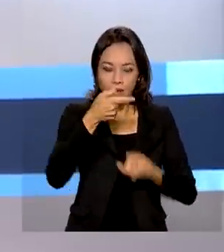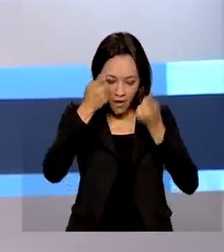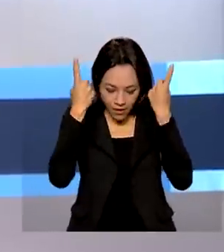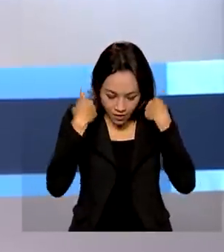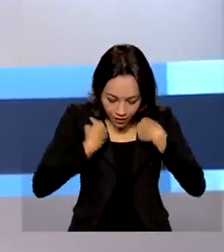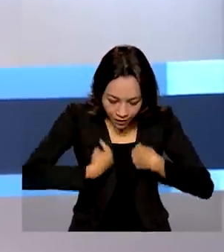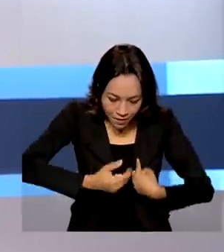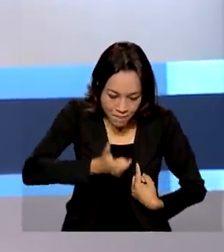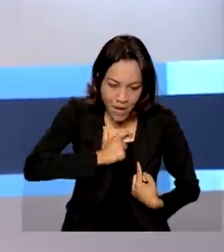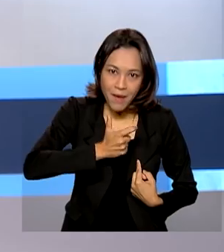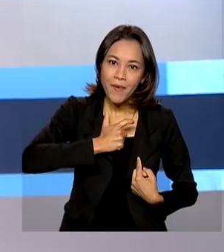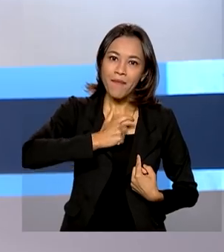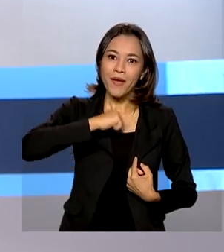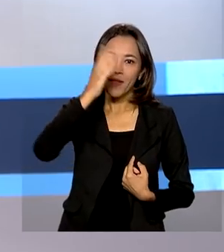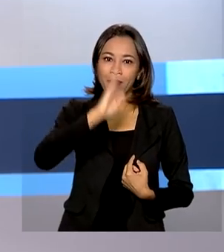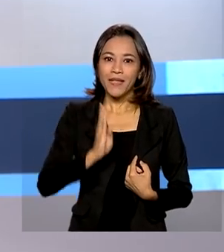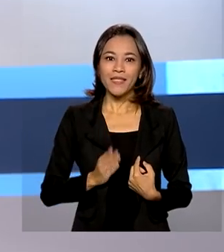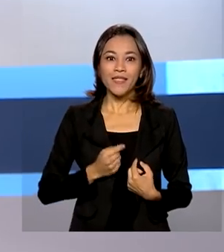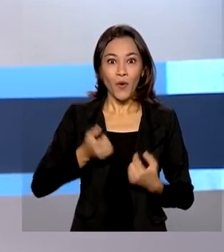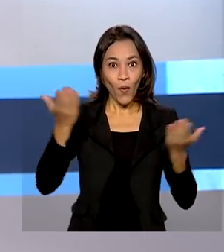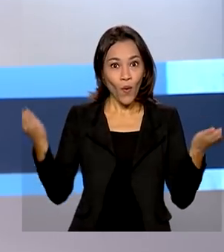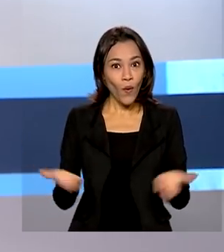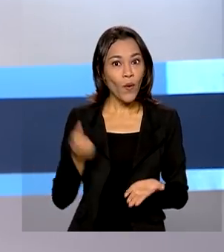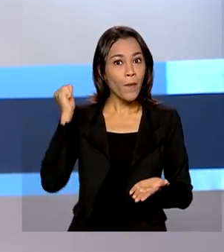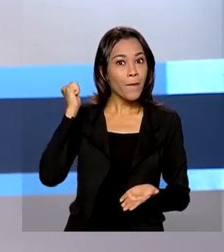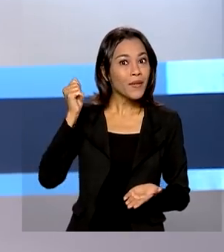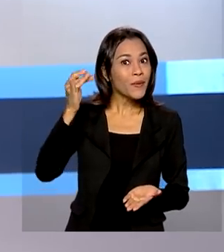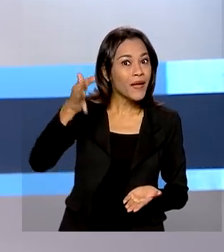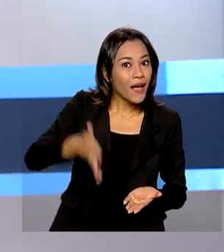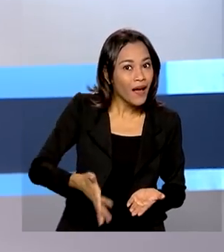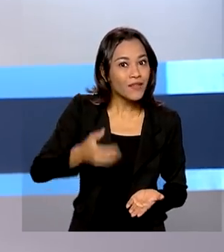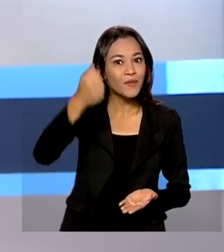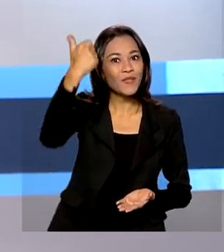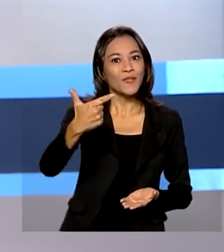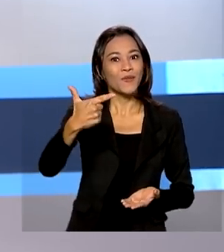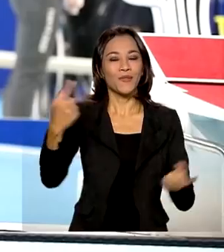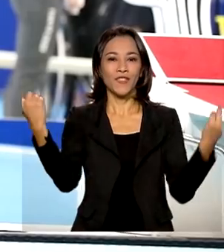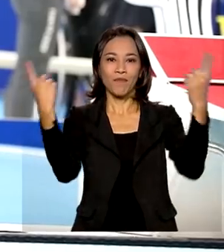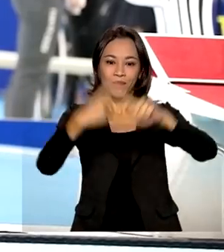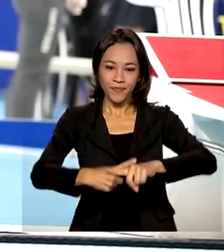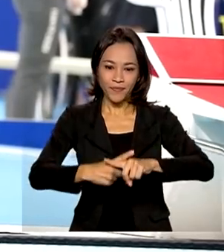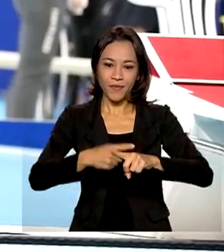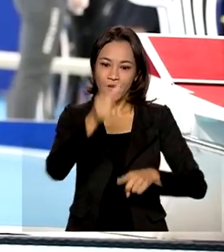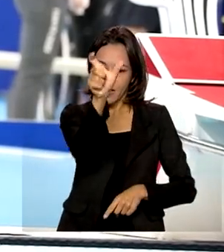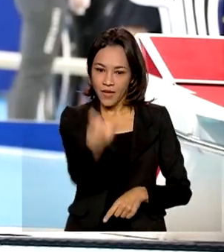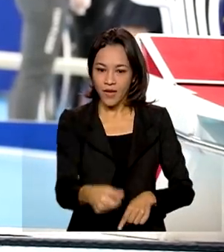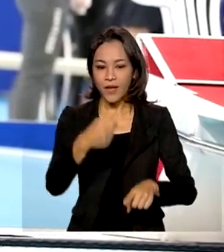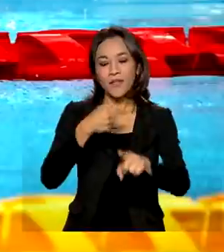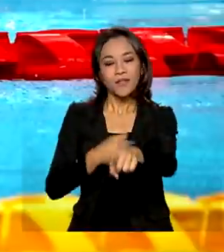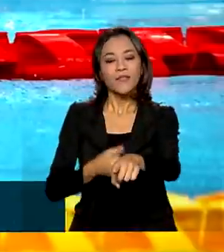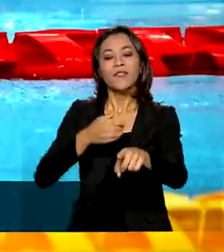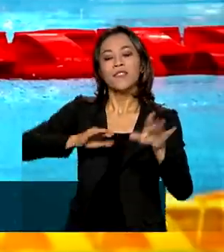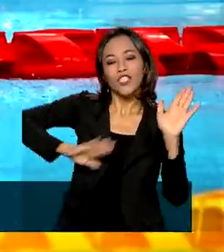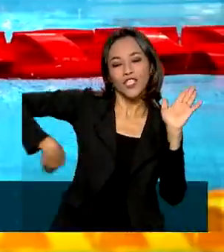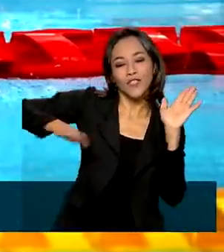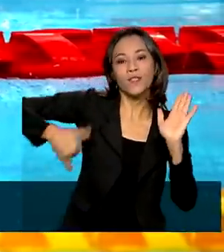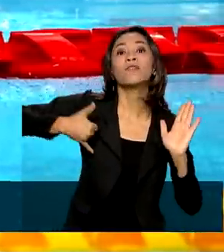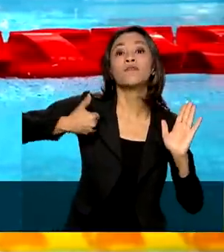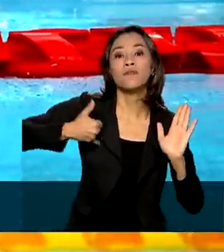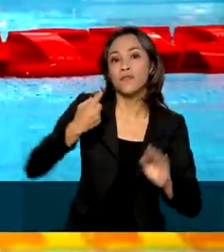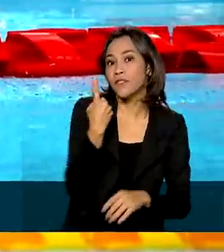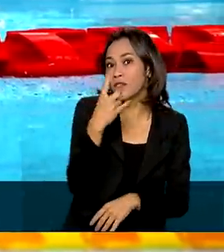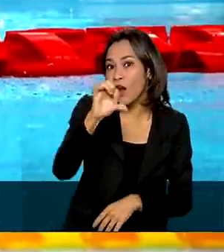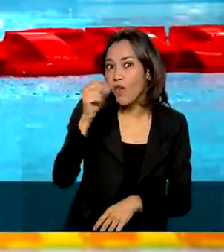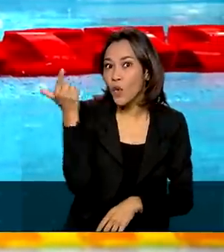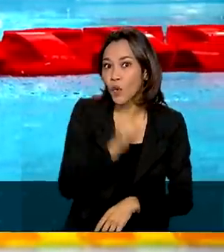Brasil nos Jogos Paralímpicos saíram na madrugada de hoje, segundo dia de competições. O nadador mineiro Gabriel Geraldo, de 19 anos,